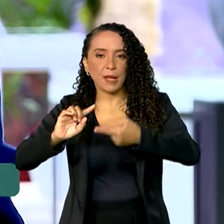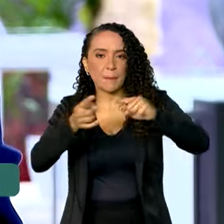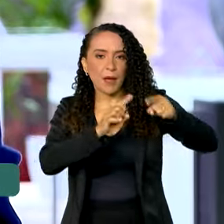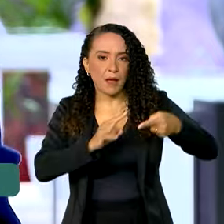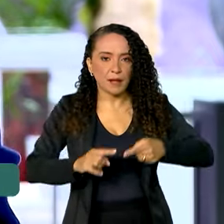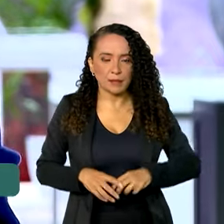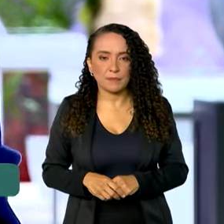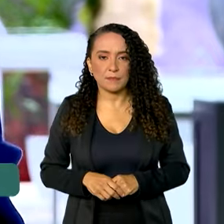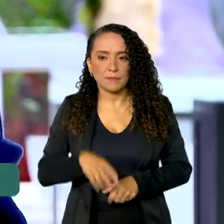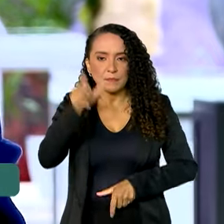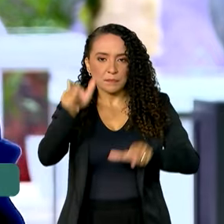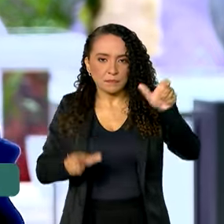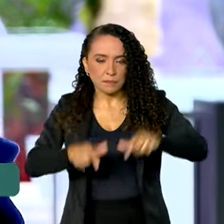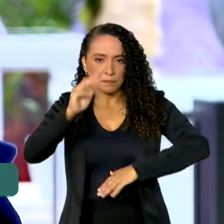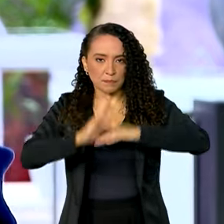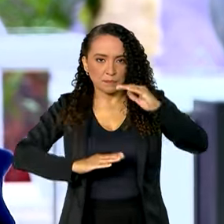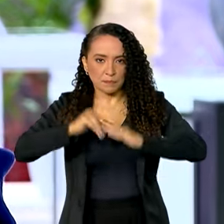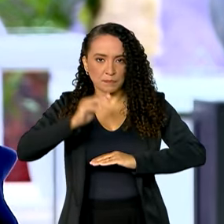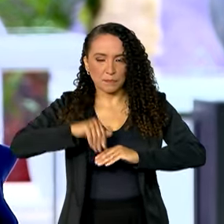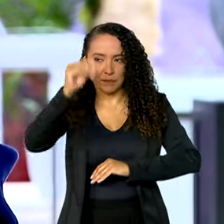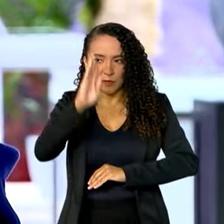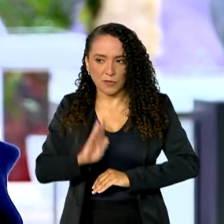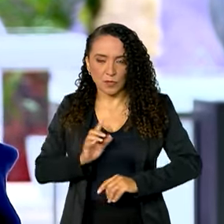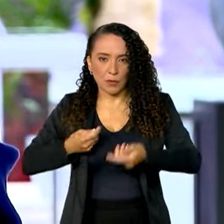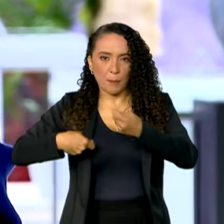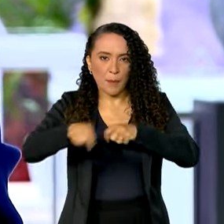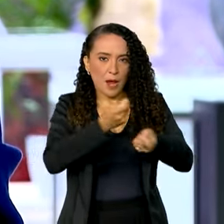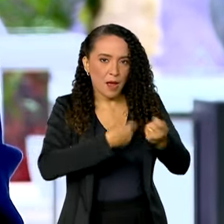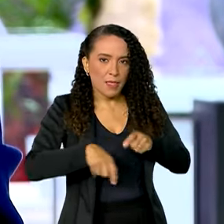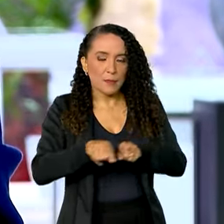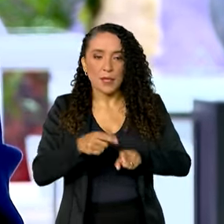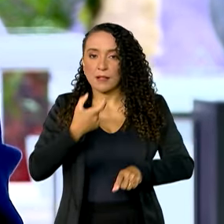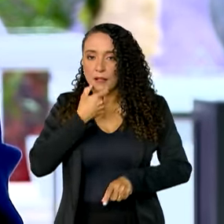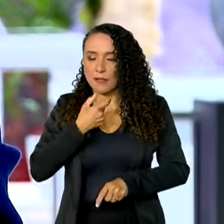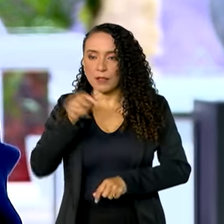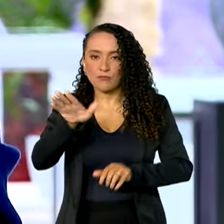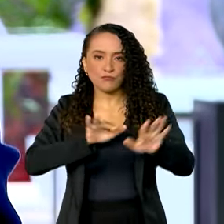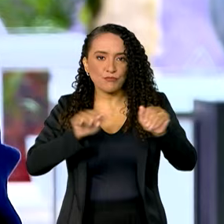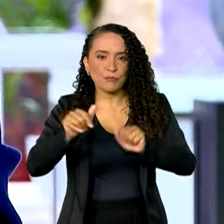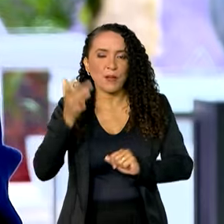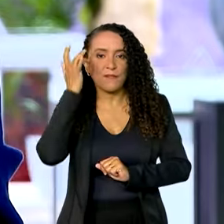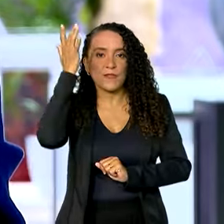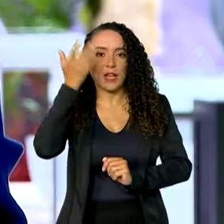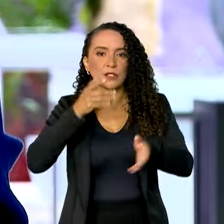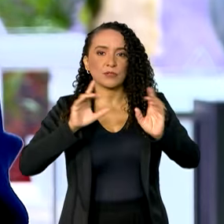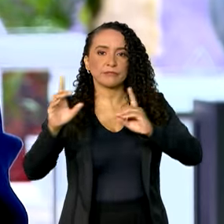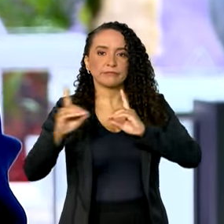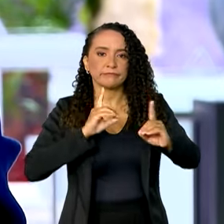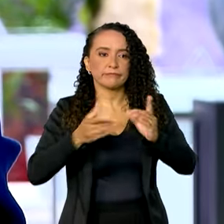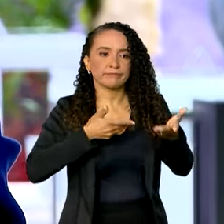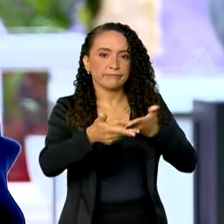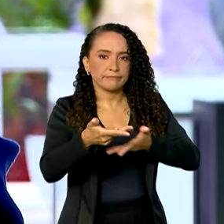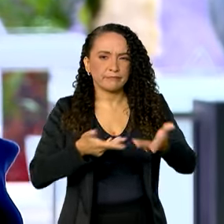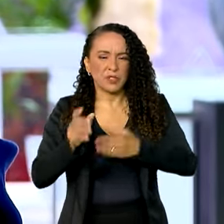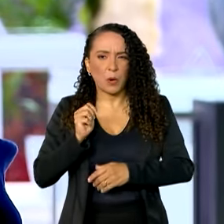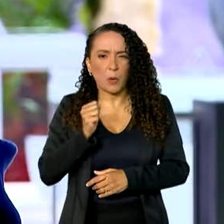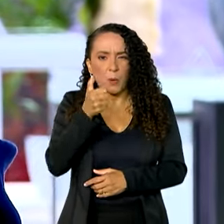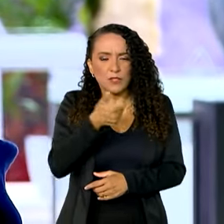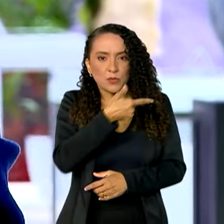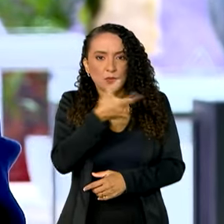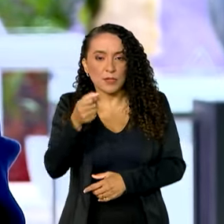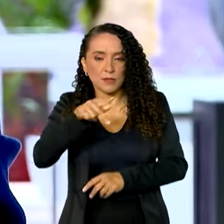Negociadores brasileiros e britânicos foram convocados para facilitar o diálogo entre quase 200